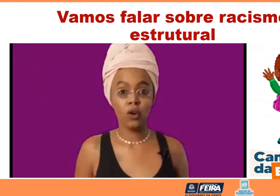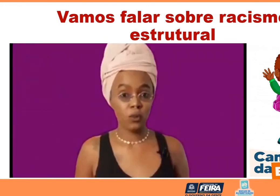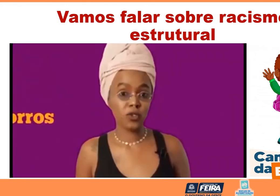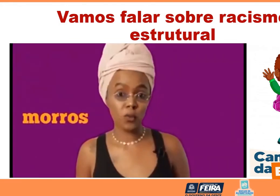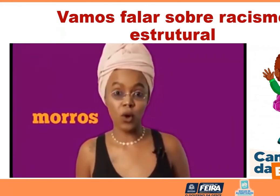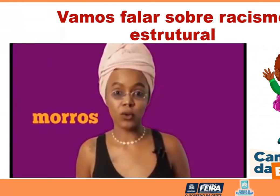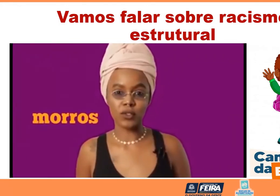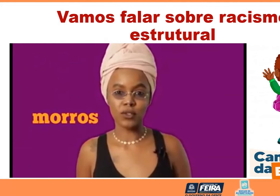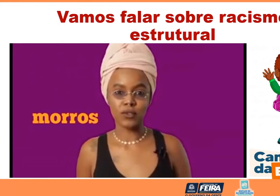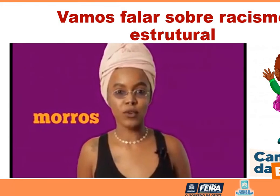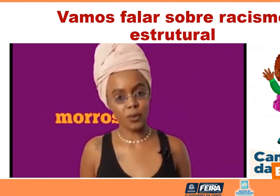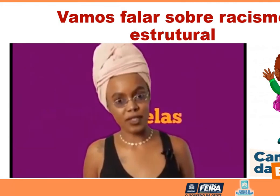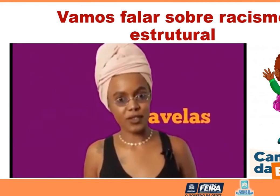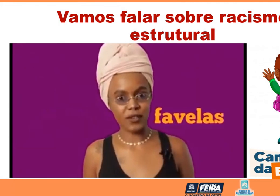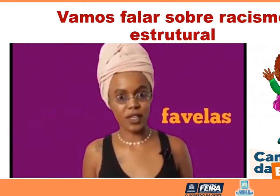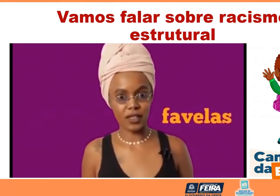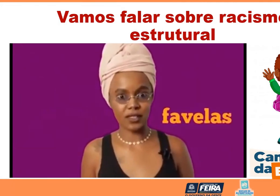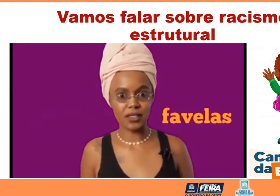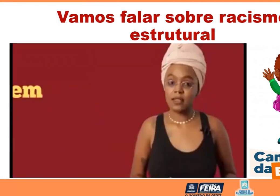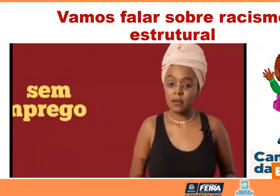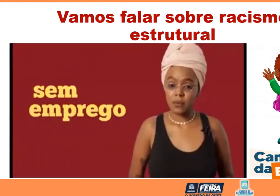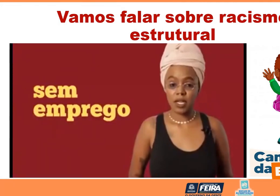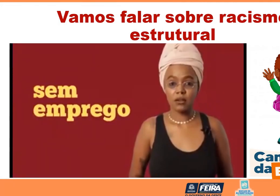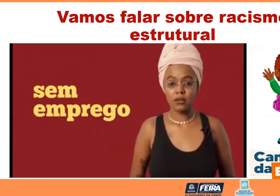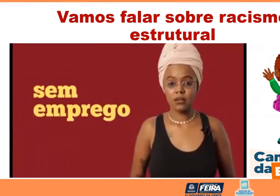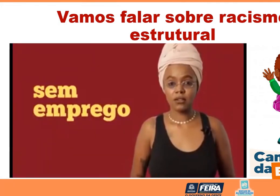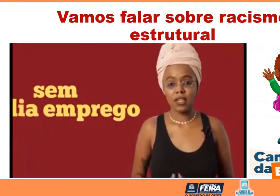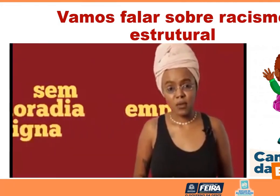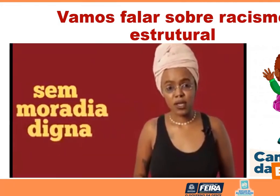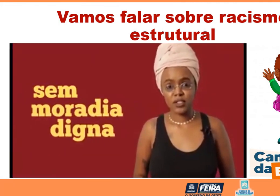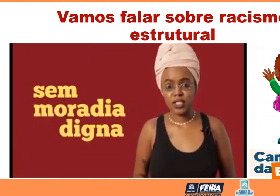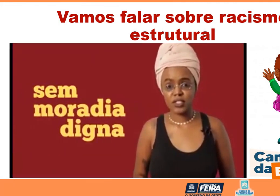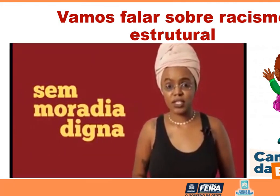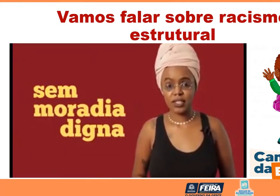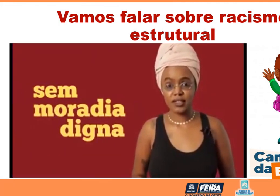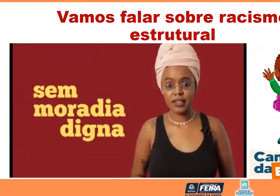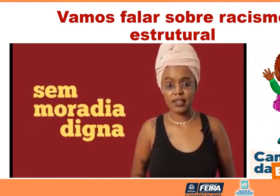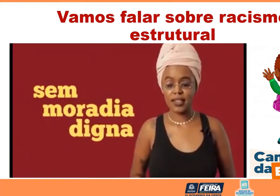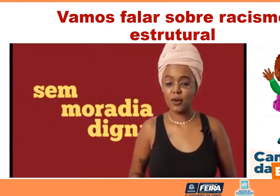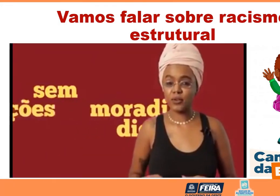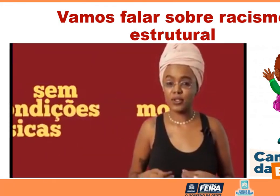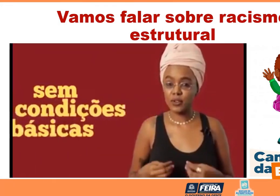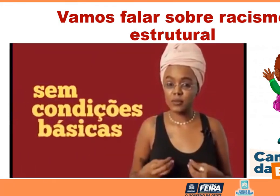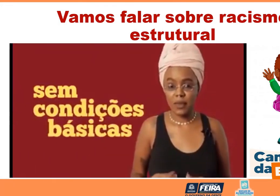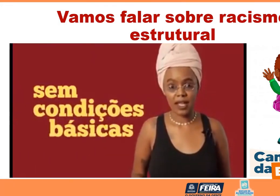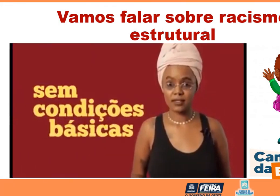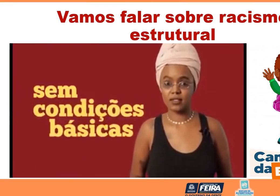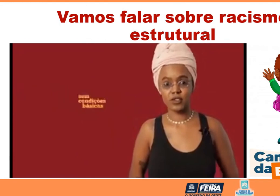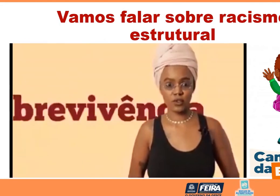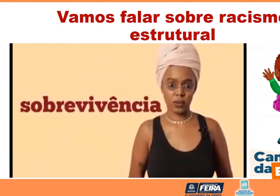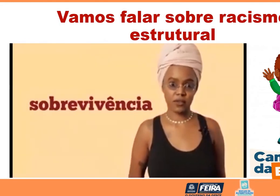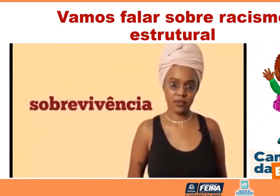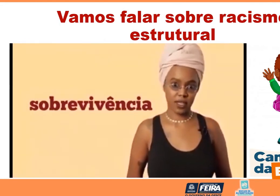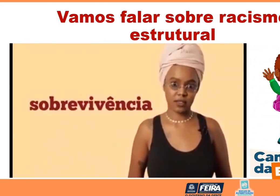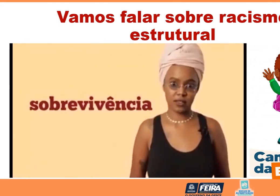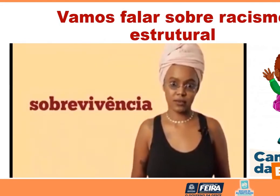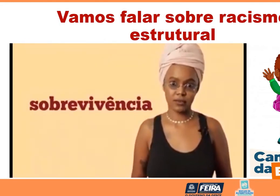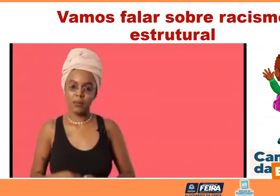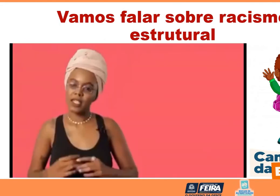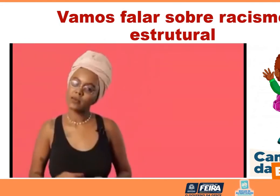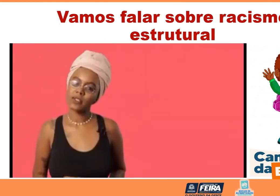queria morar, como os morros, formando as favelas, sem emprego, sem moradia digna e sem condições básicas de